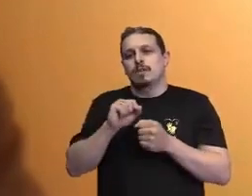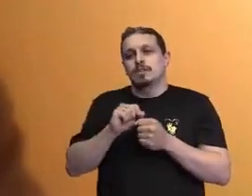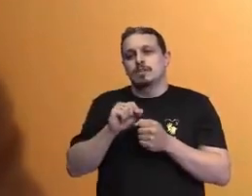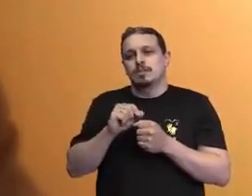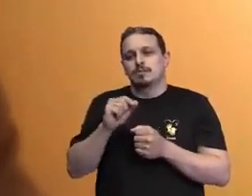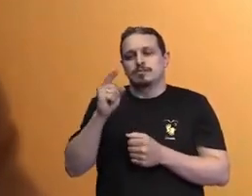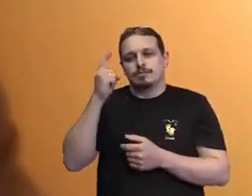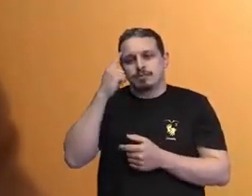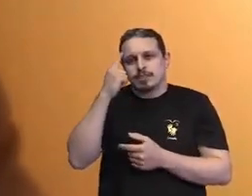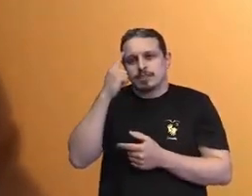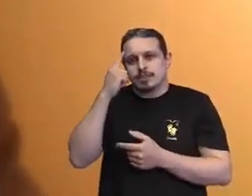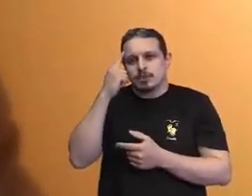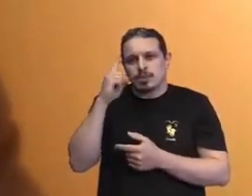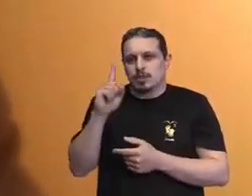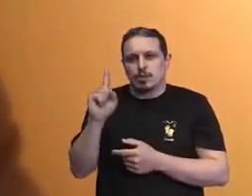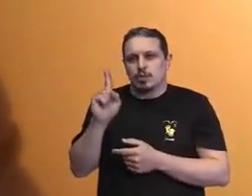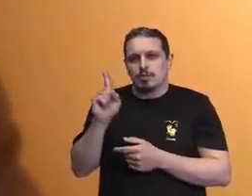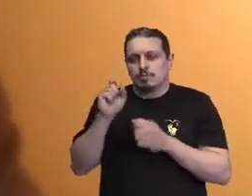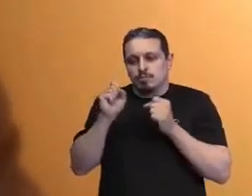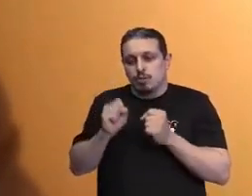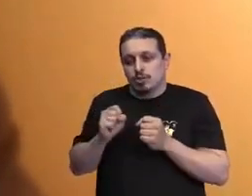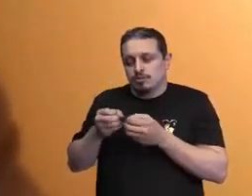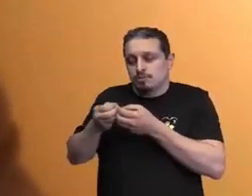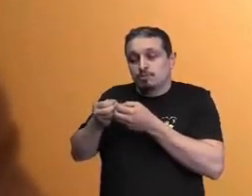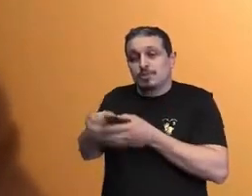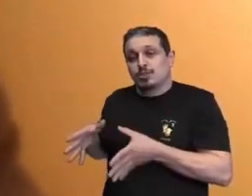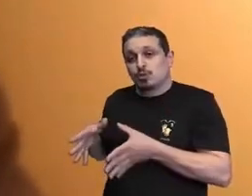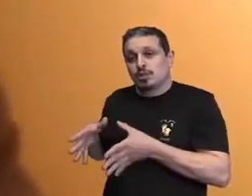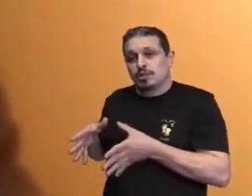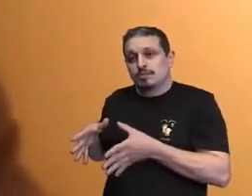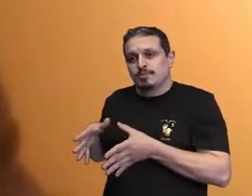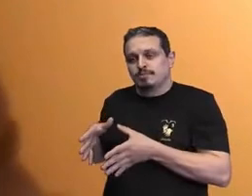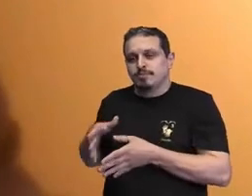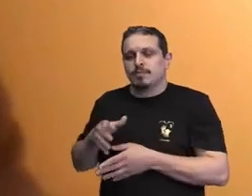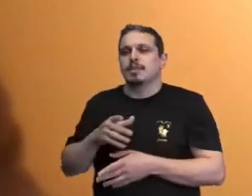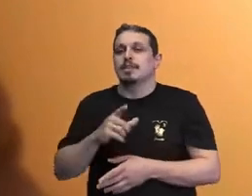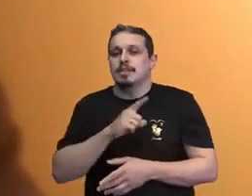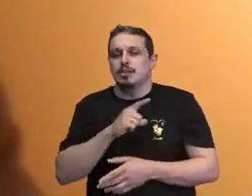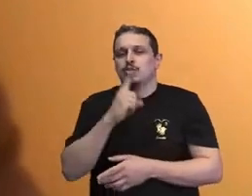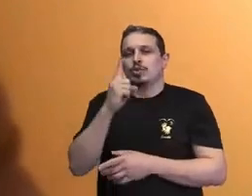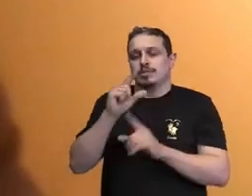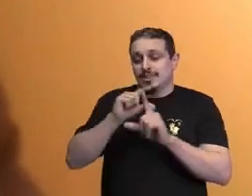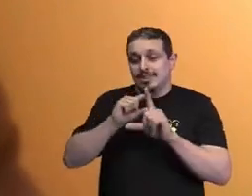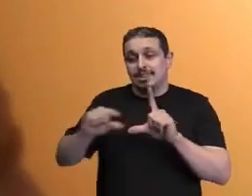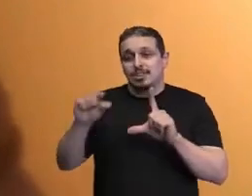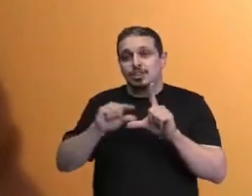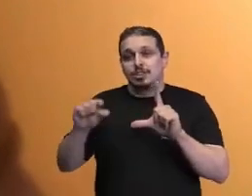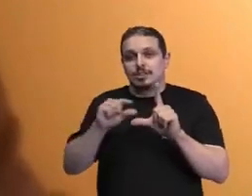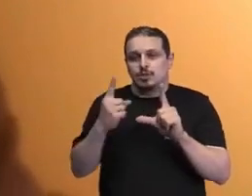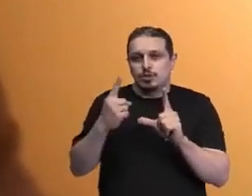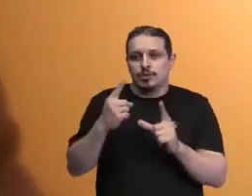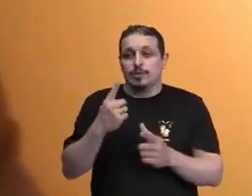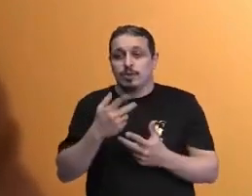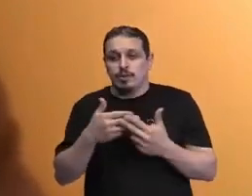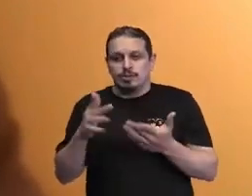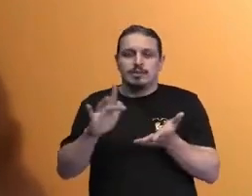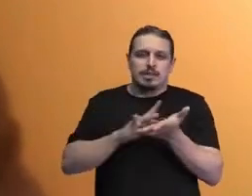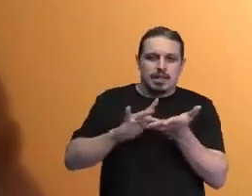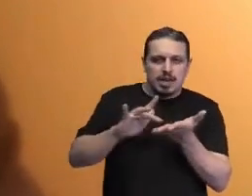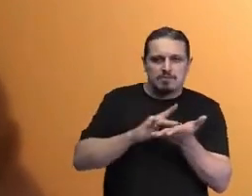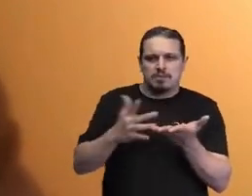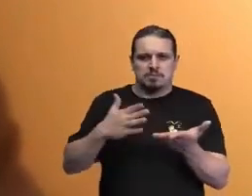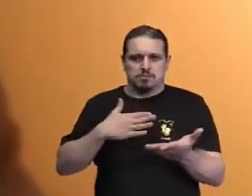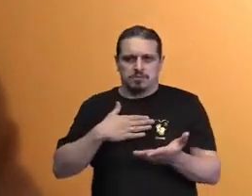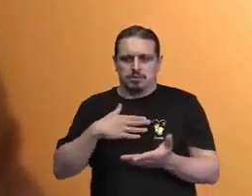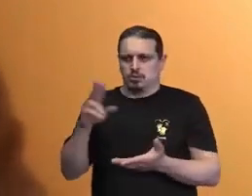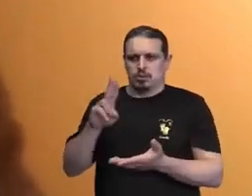nós não desistimos. Há uma frase que circula no mundo digital, que às vezes é atribuída a mim, não é da minha autoria, eu